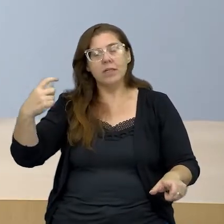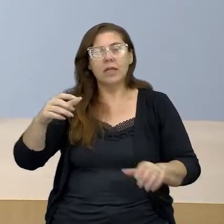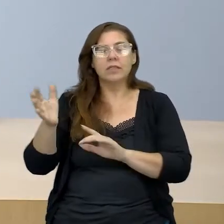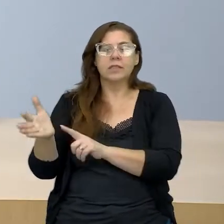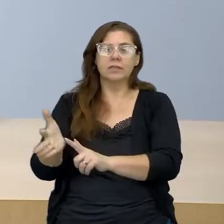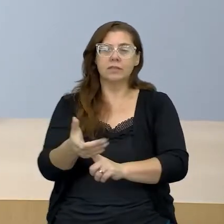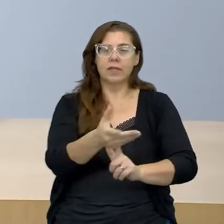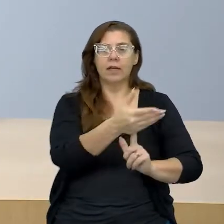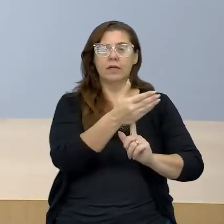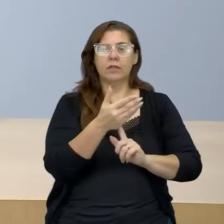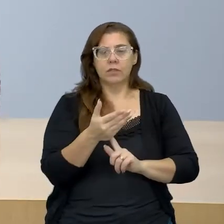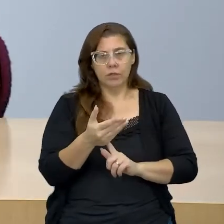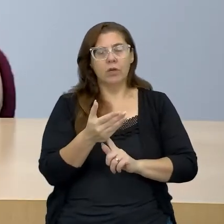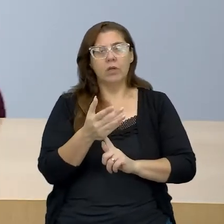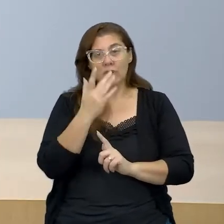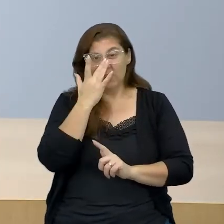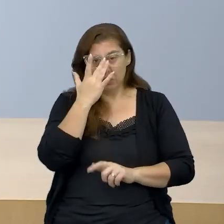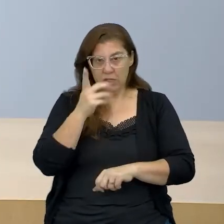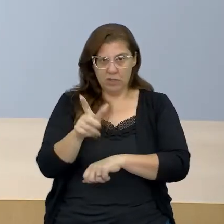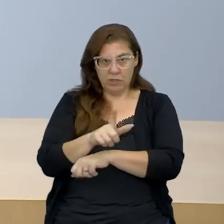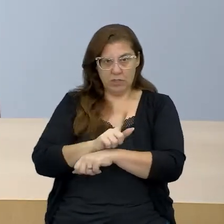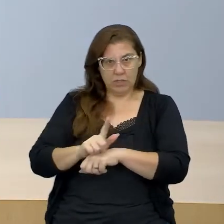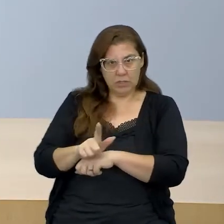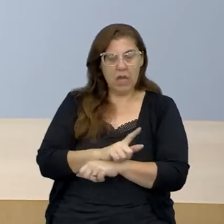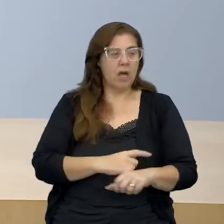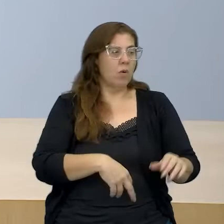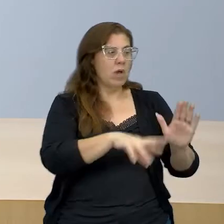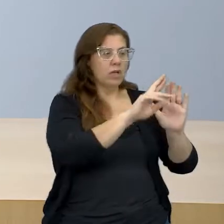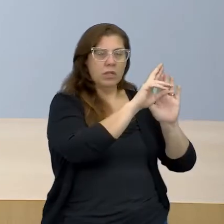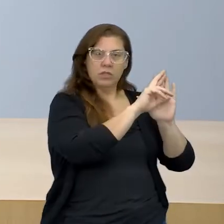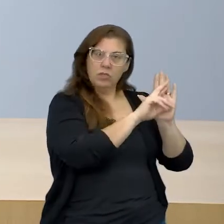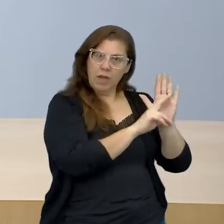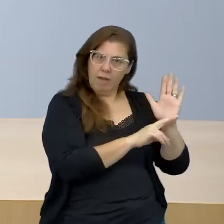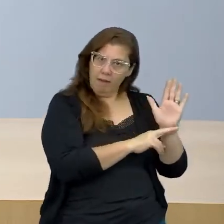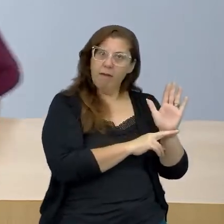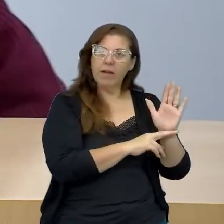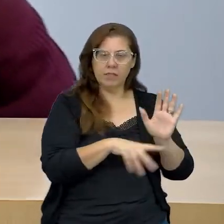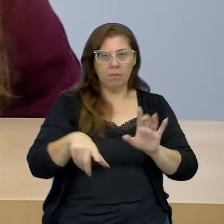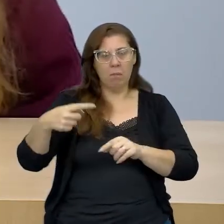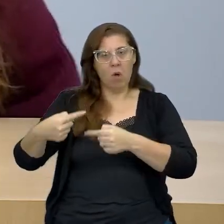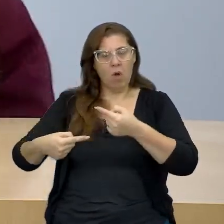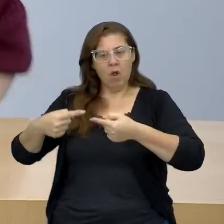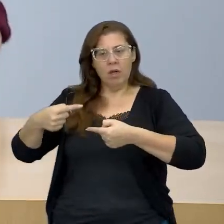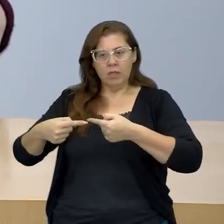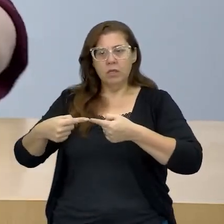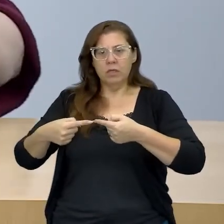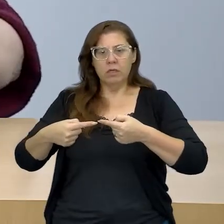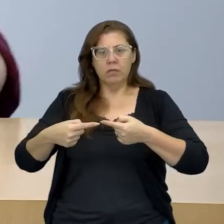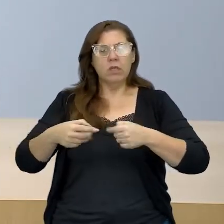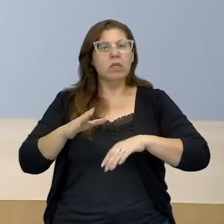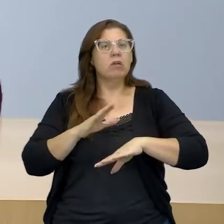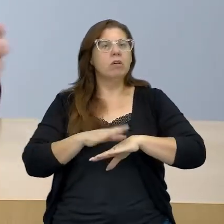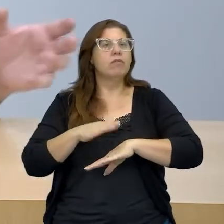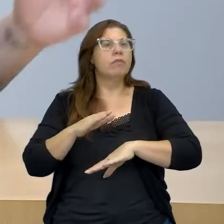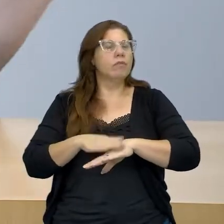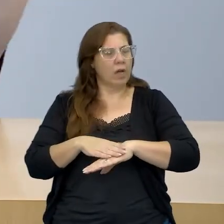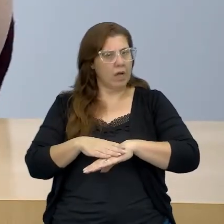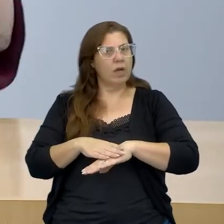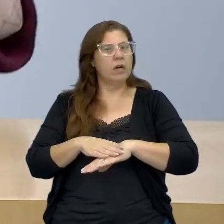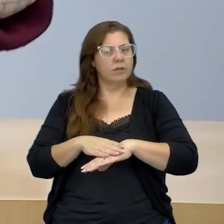tecnologias de gestão, de regulamentação que, políticas, né, que se aplicam sobre